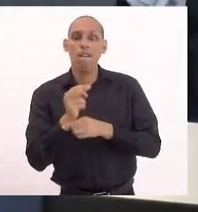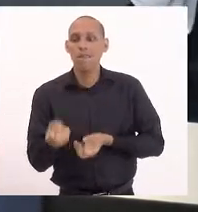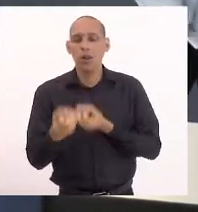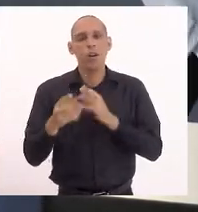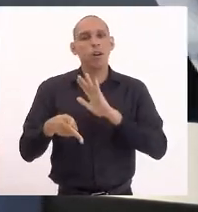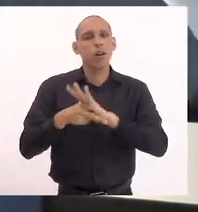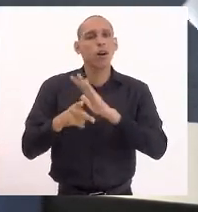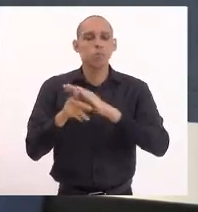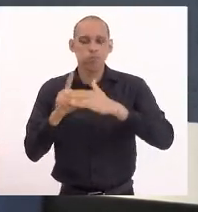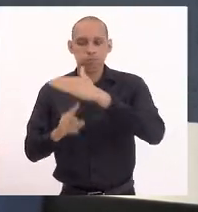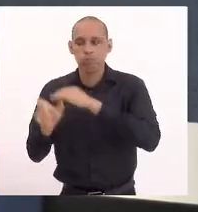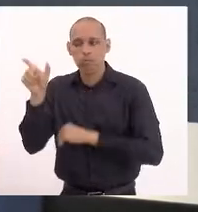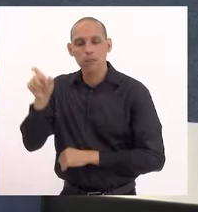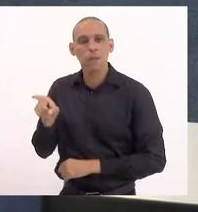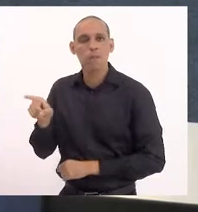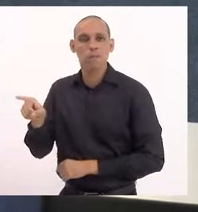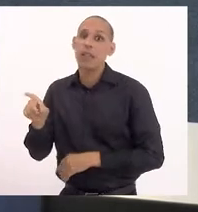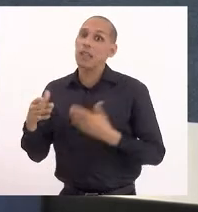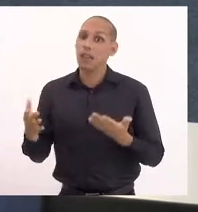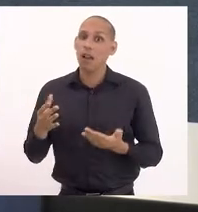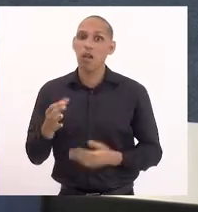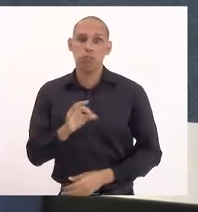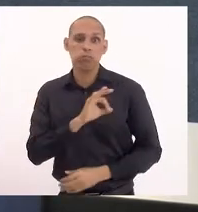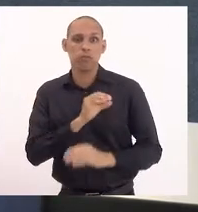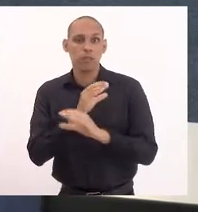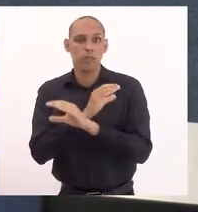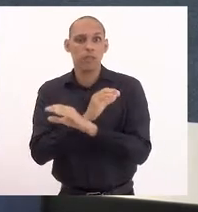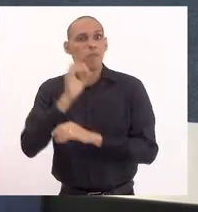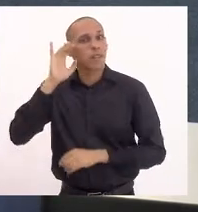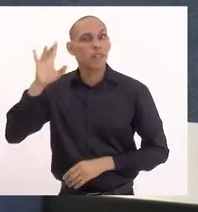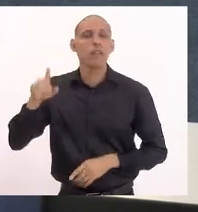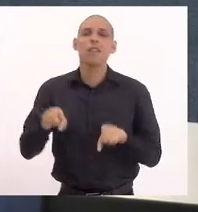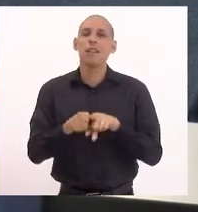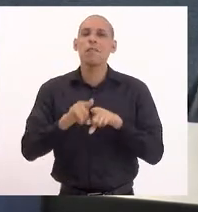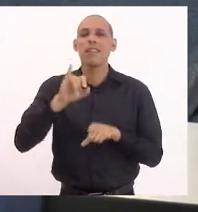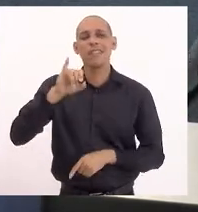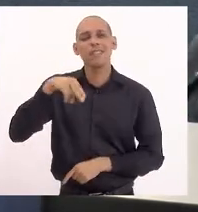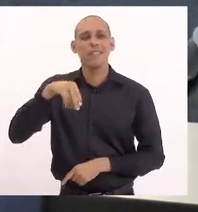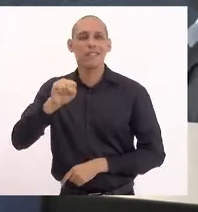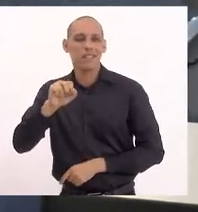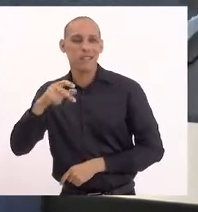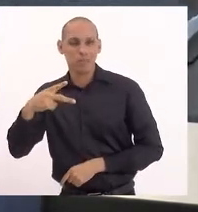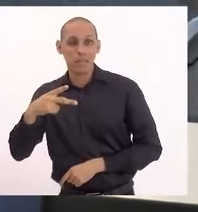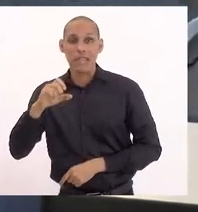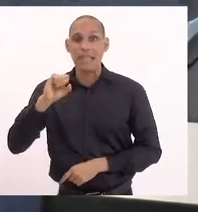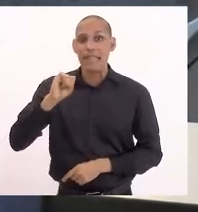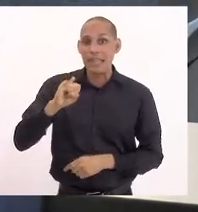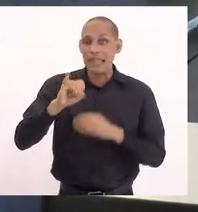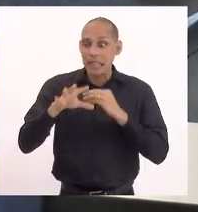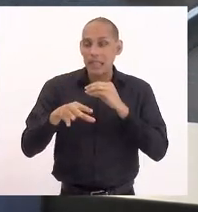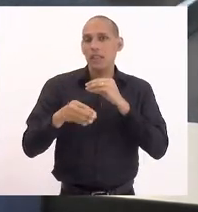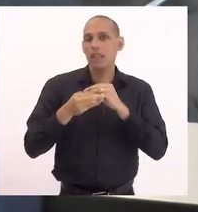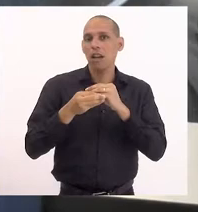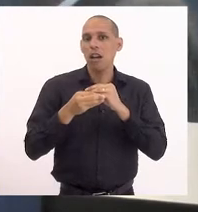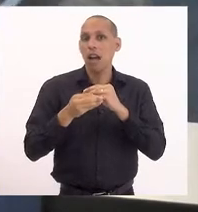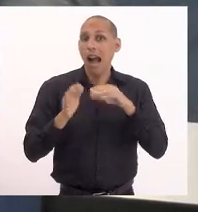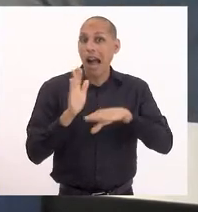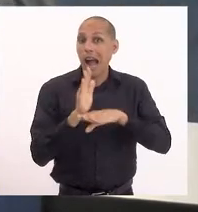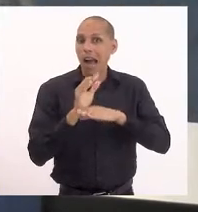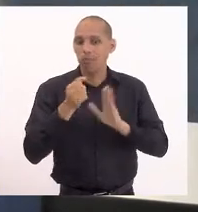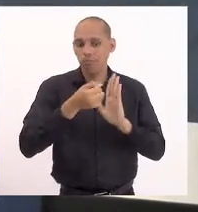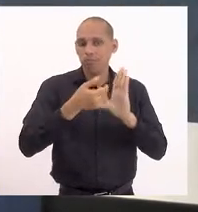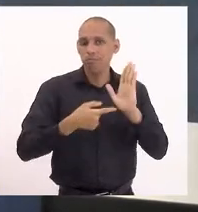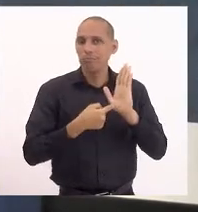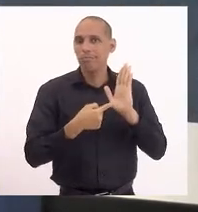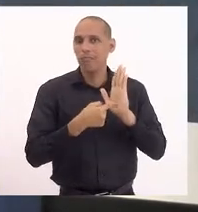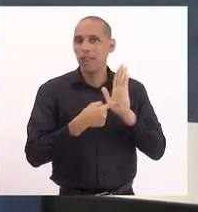Obviamente, a gente tem que pensar como a Polícia Civil, especialmente o ISP, se soma na construção desse dossiê, mas, do ponto